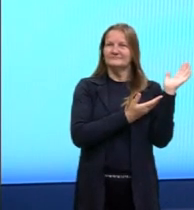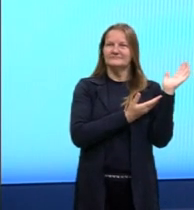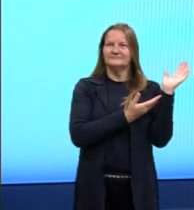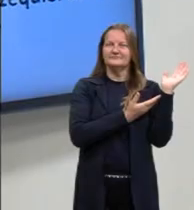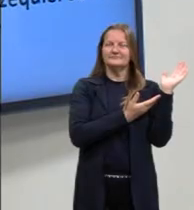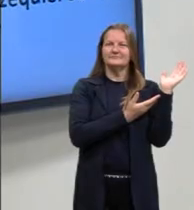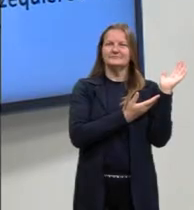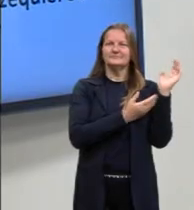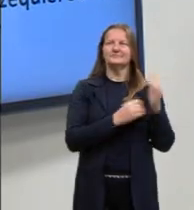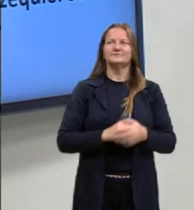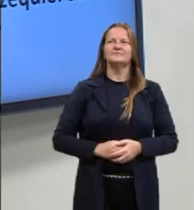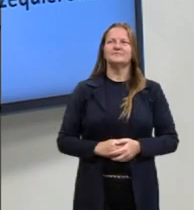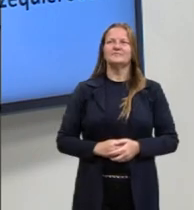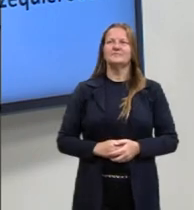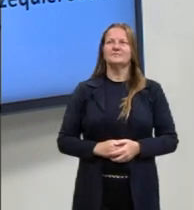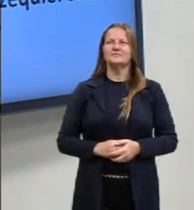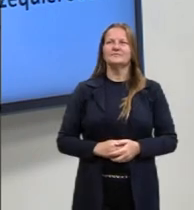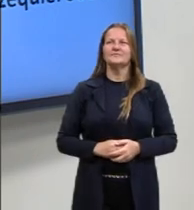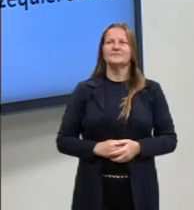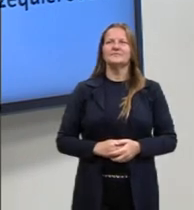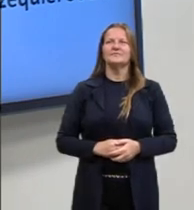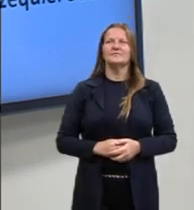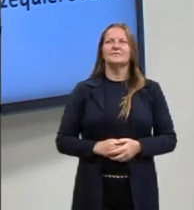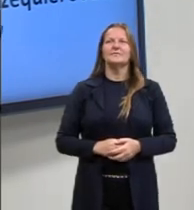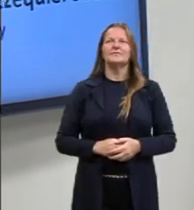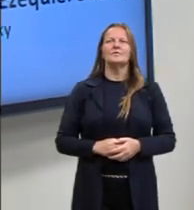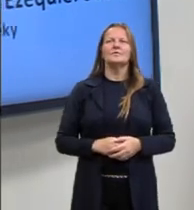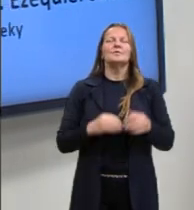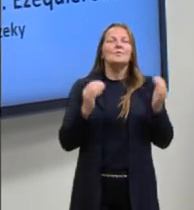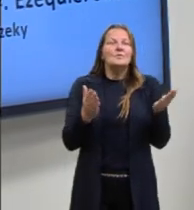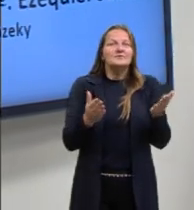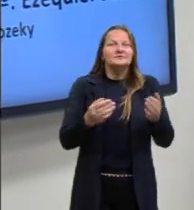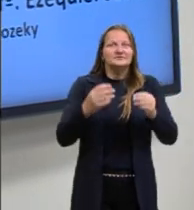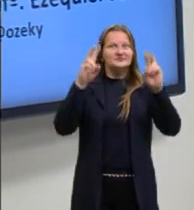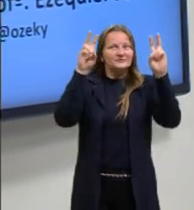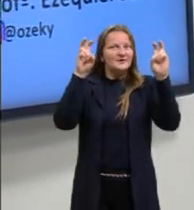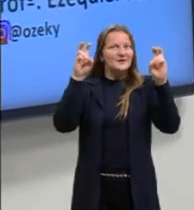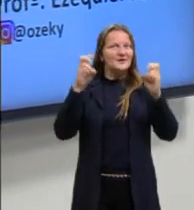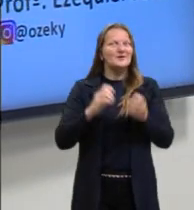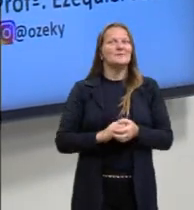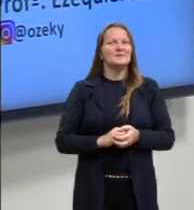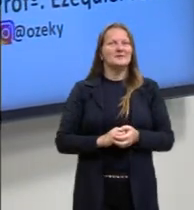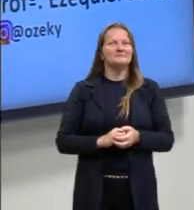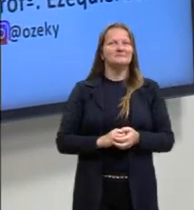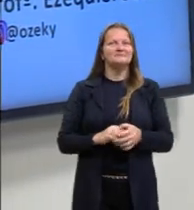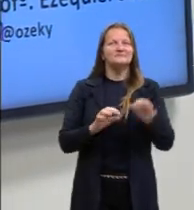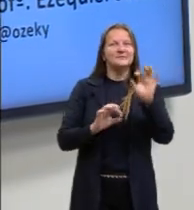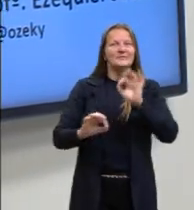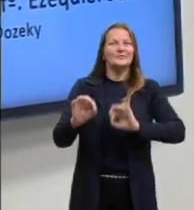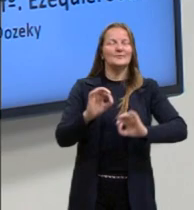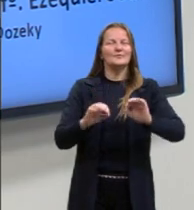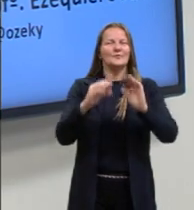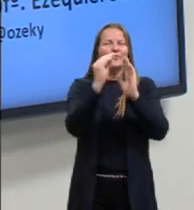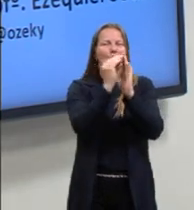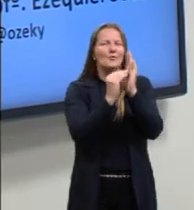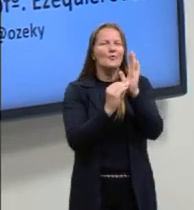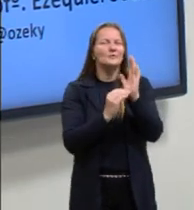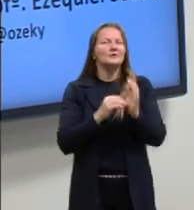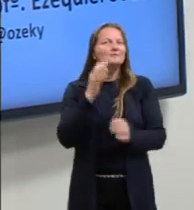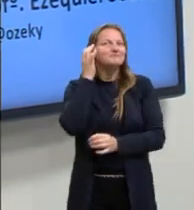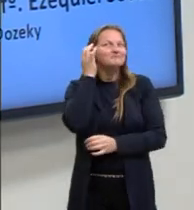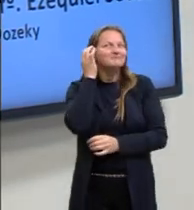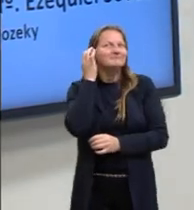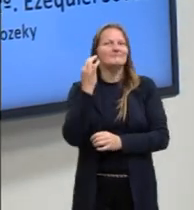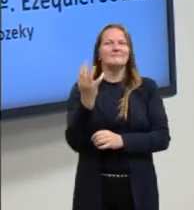slide. Então gente, vamos lá. Para a nossa aula de hoje, preparamos aqui um conteúdo de extrema